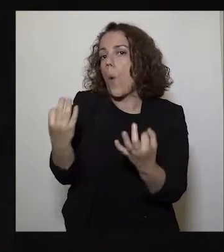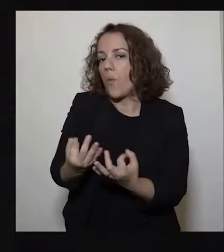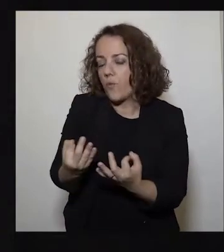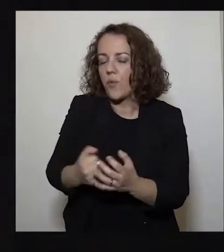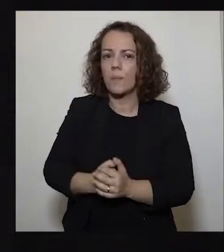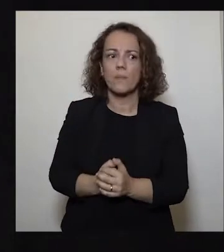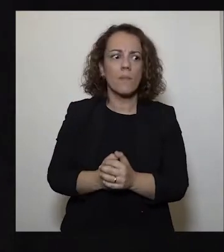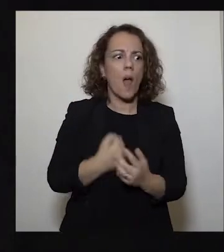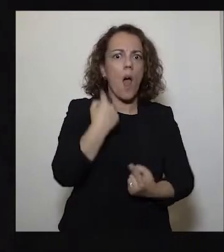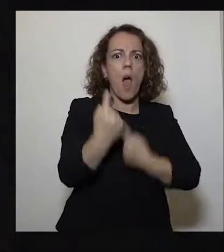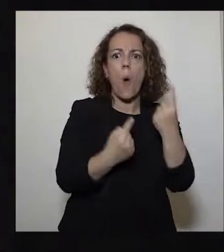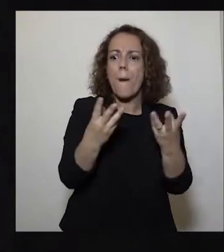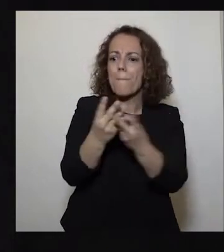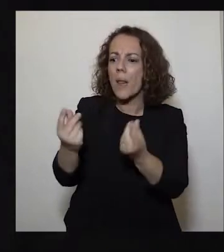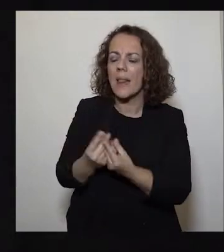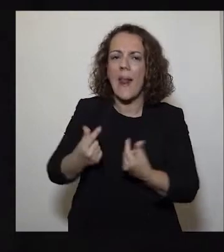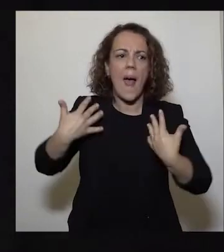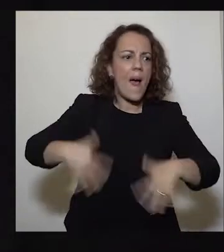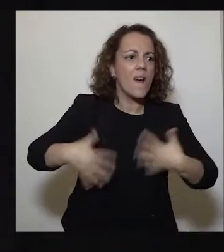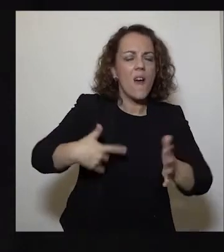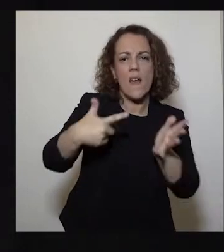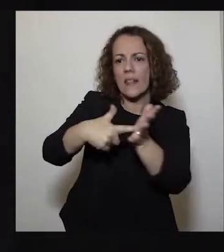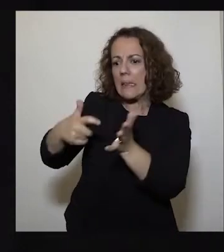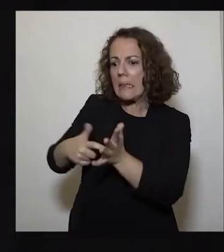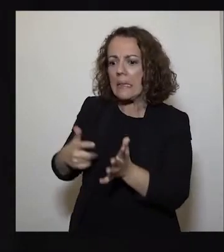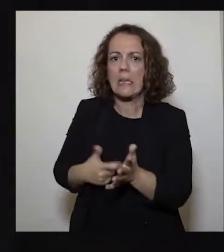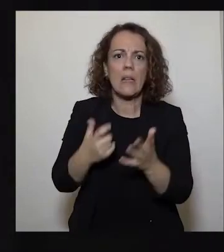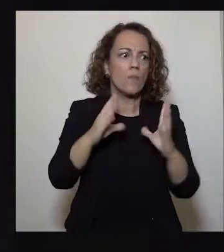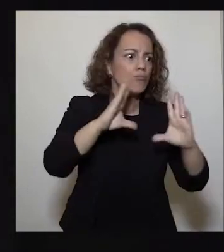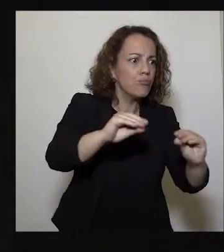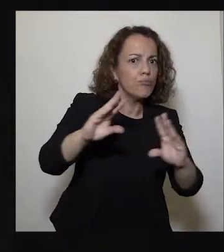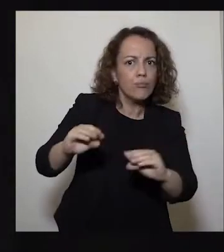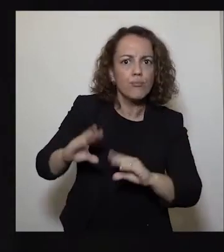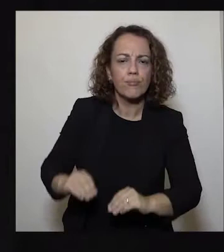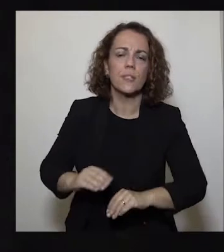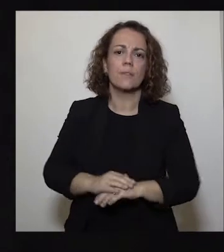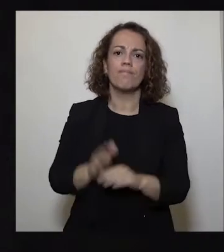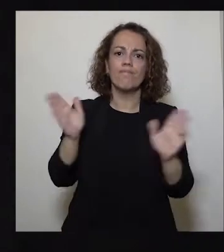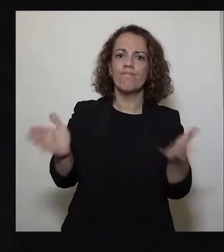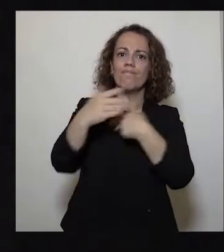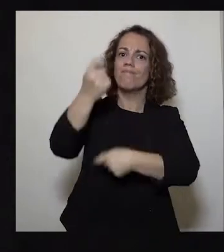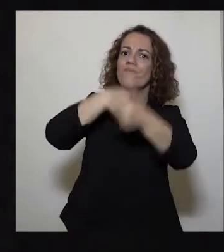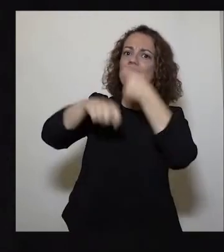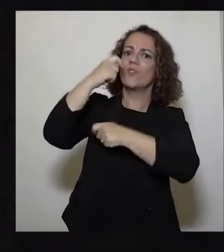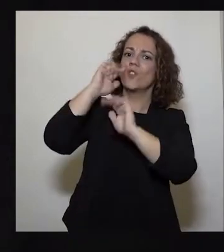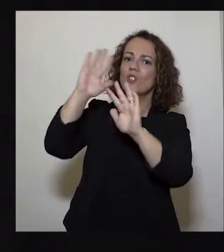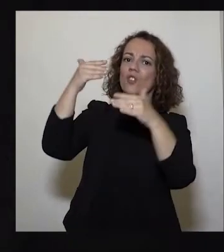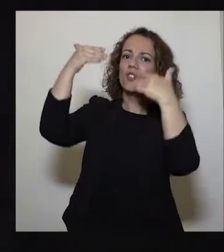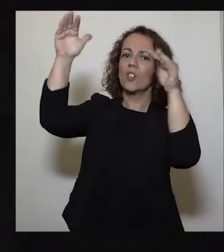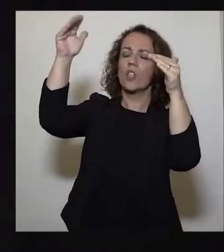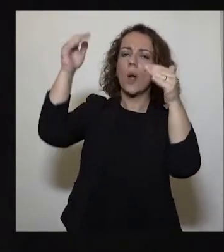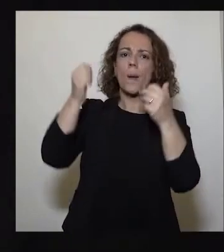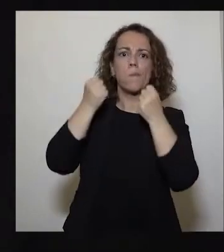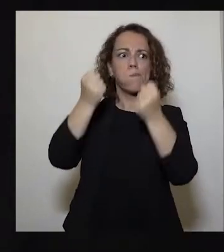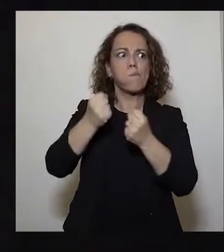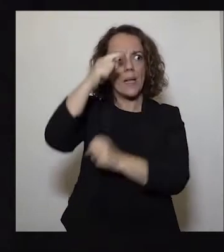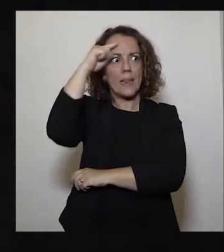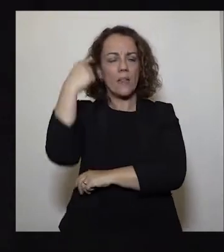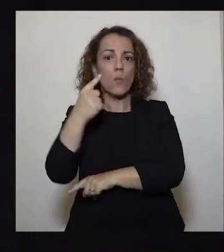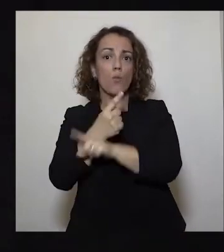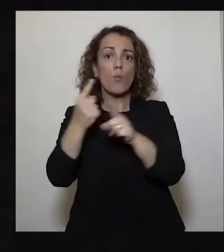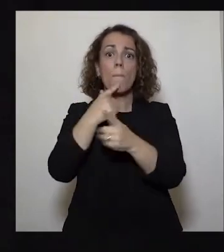-primas escassas e mercados de exportação difíceis, por causa da paralisia da maioria das economias.